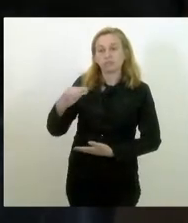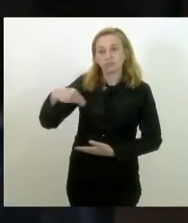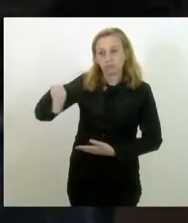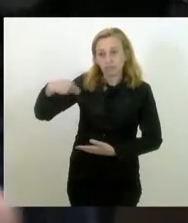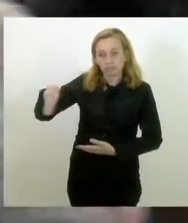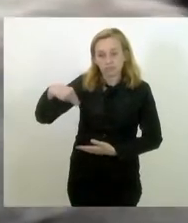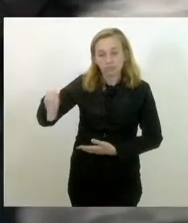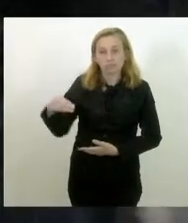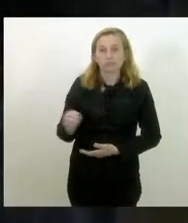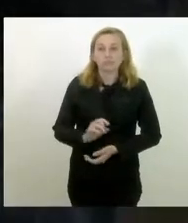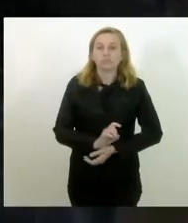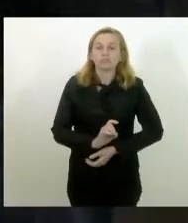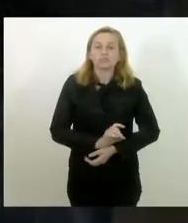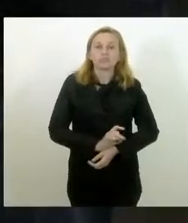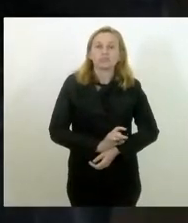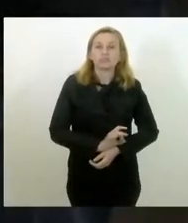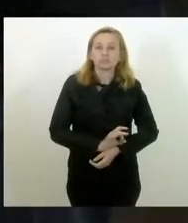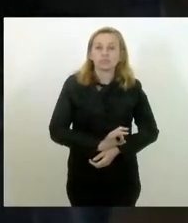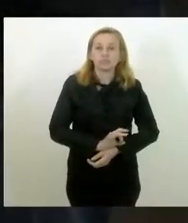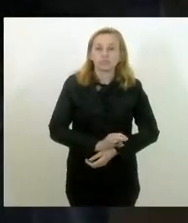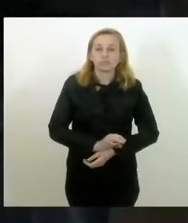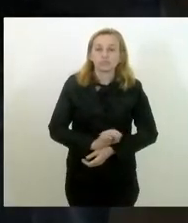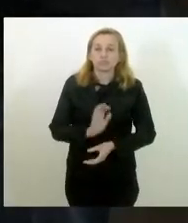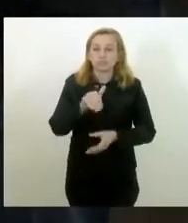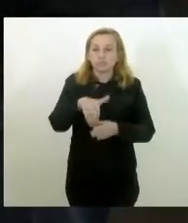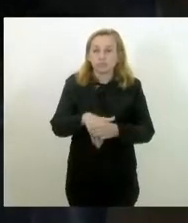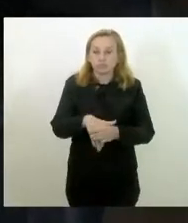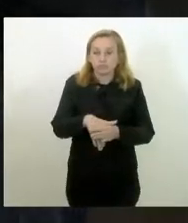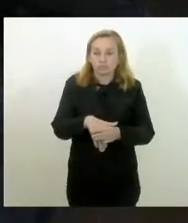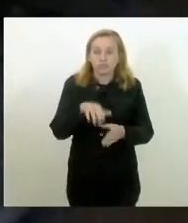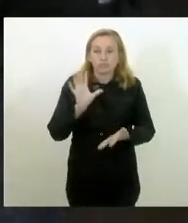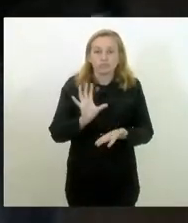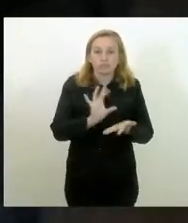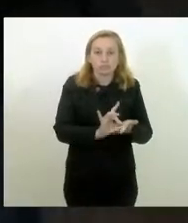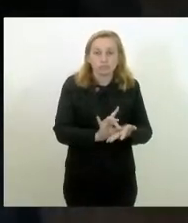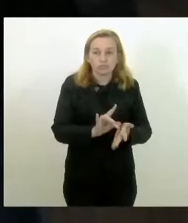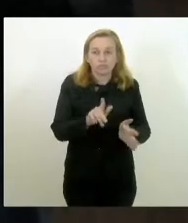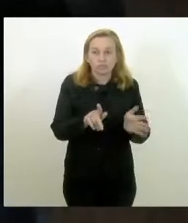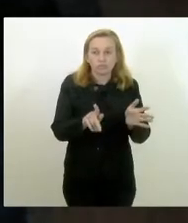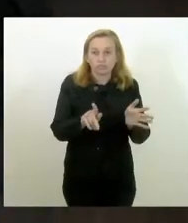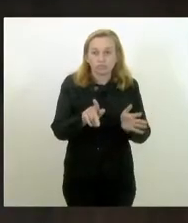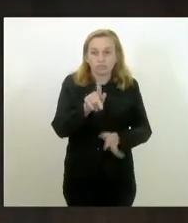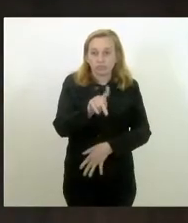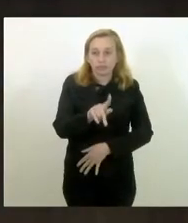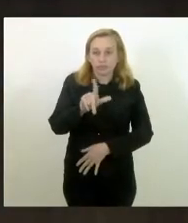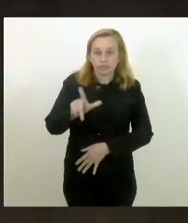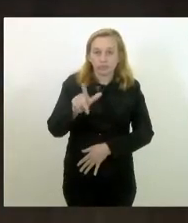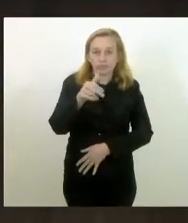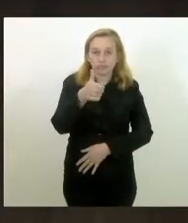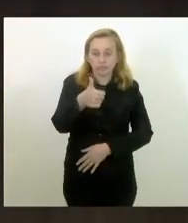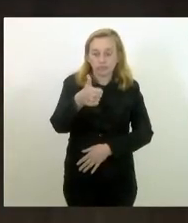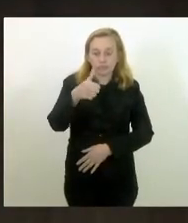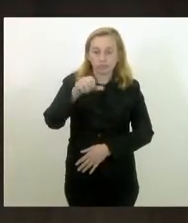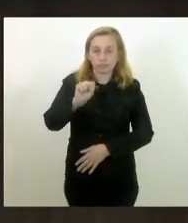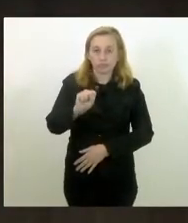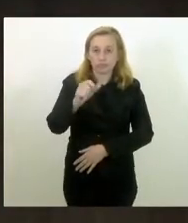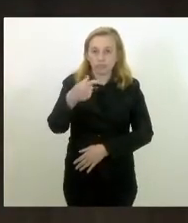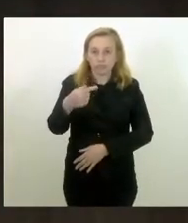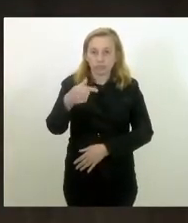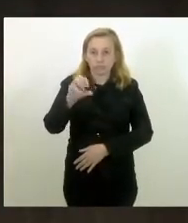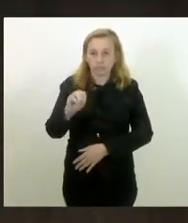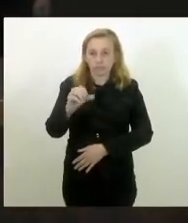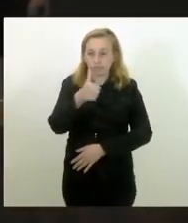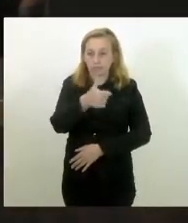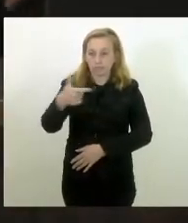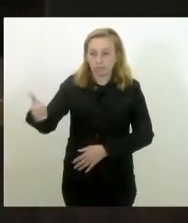outra coisa, senão o voto é pela, o parecer é pela anexação ao PL 1870, de 2020, Sr. Presidente. A presença